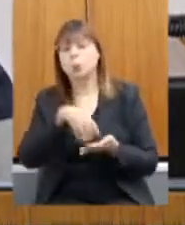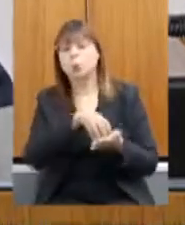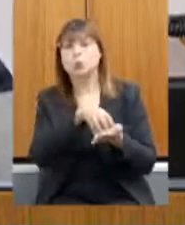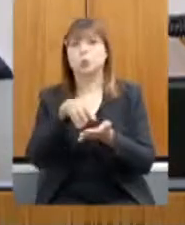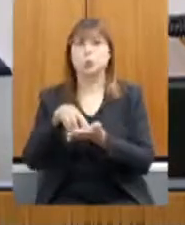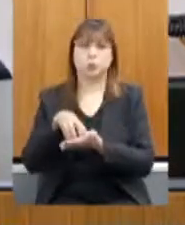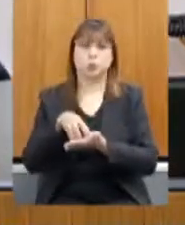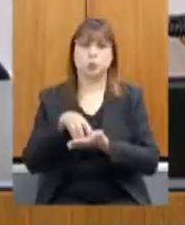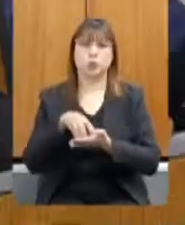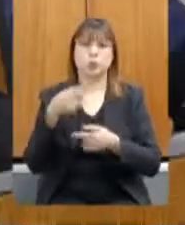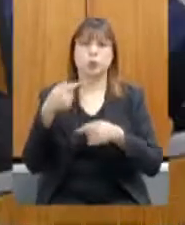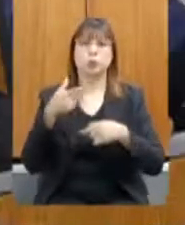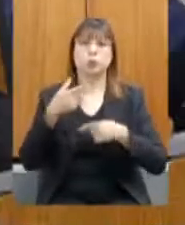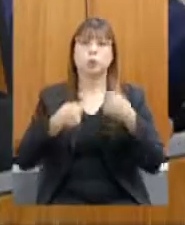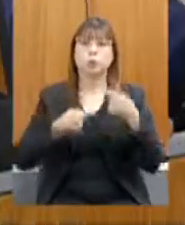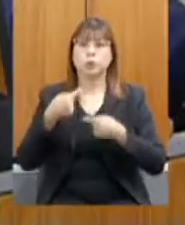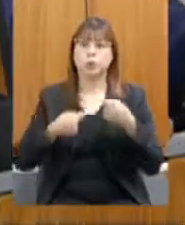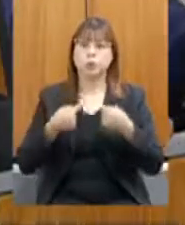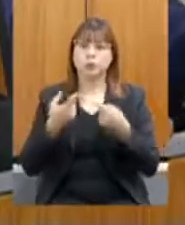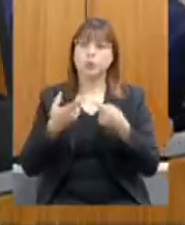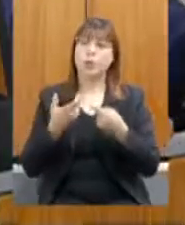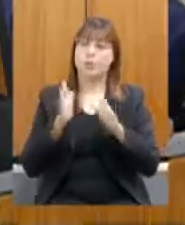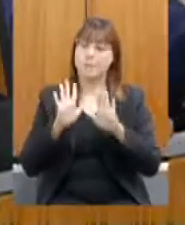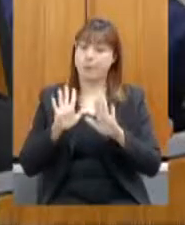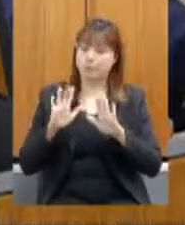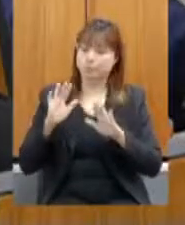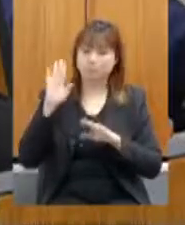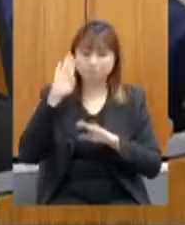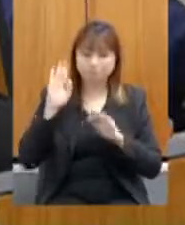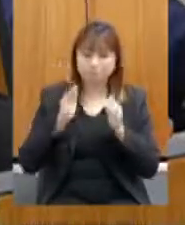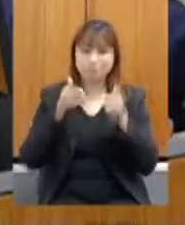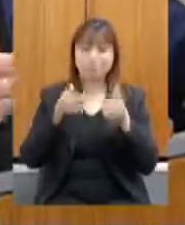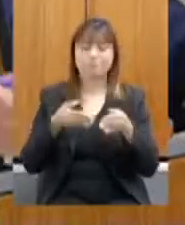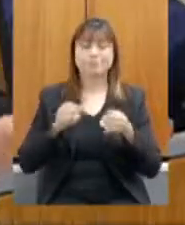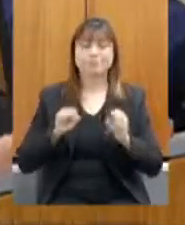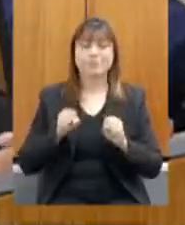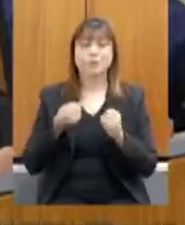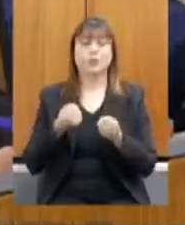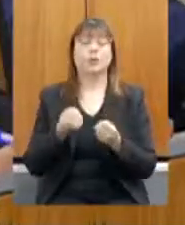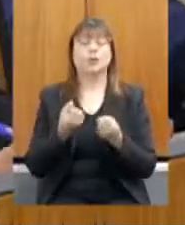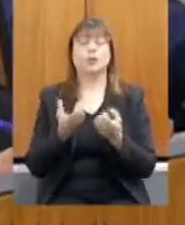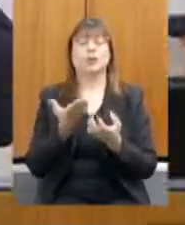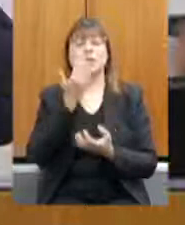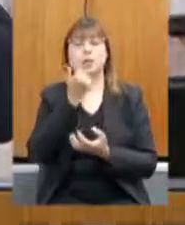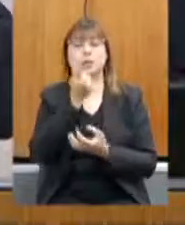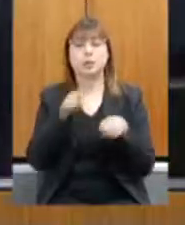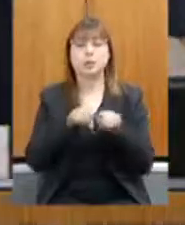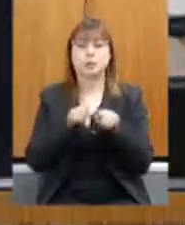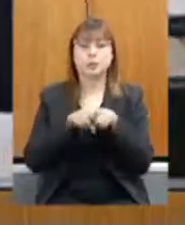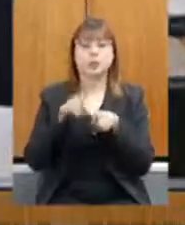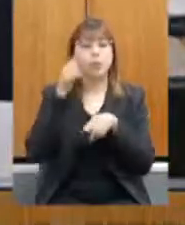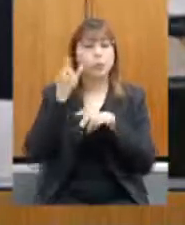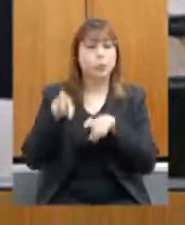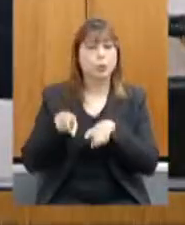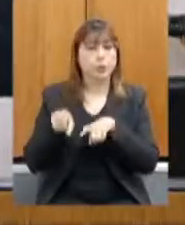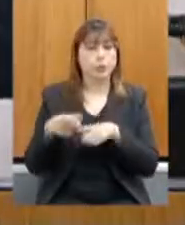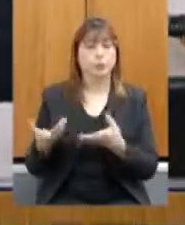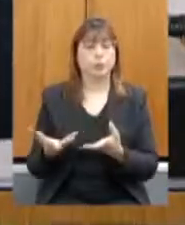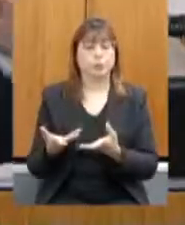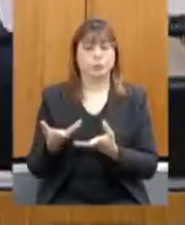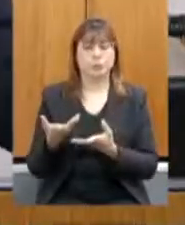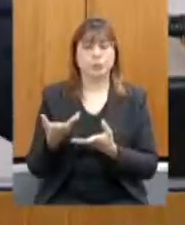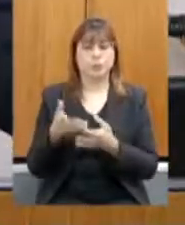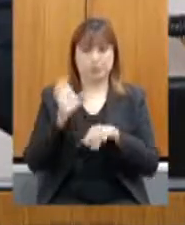política agropecuária em polo da segurança alimentar e da sanidade da produção agropecuária do Estado. Então, isso é a primeira pergunta.